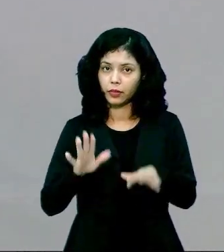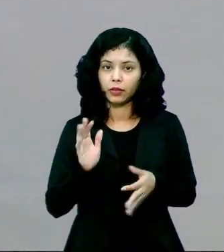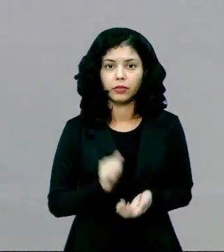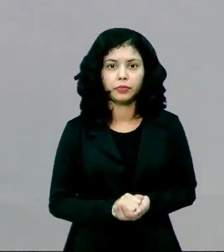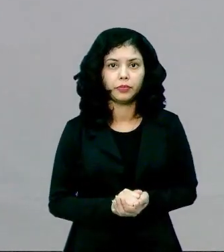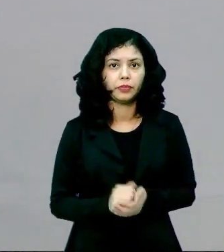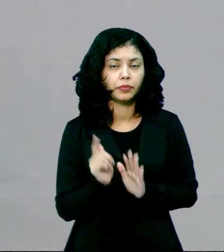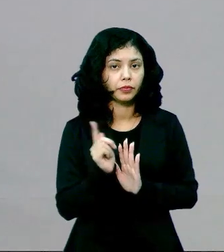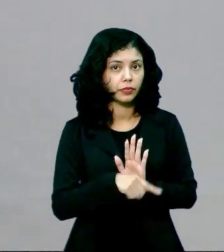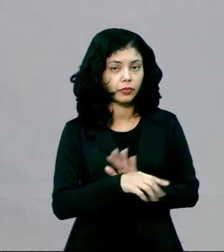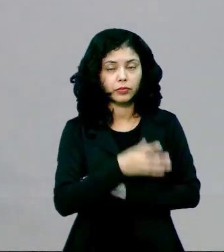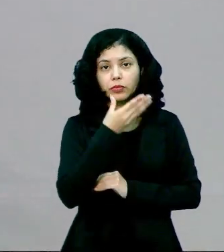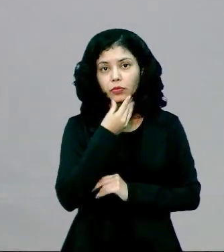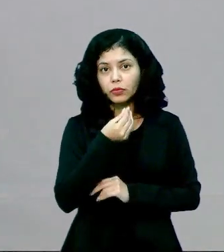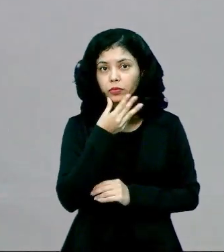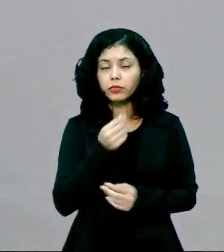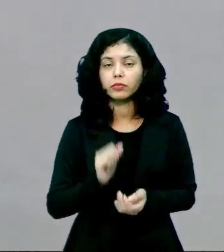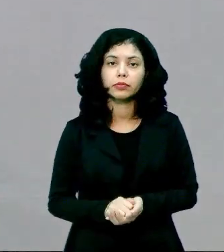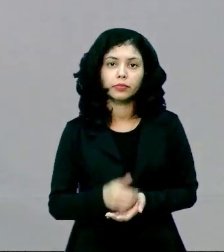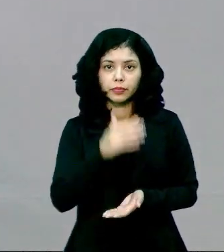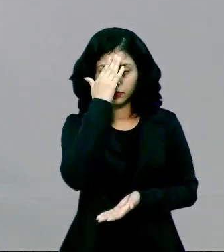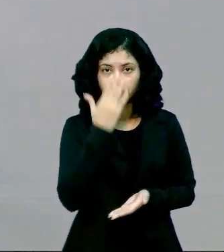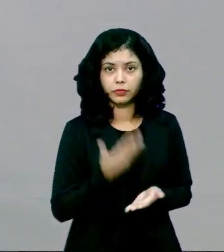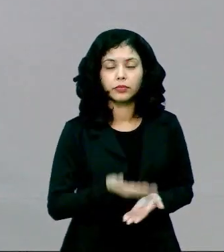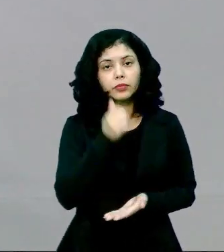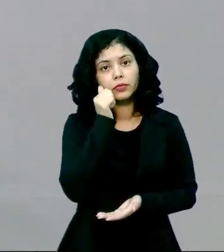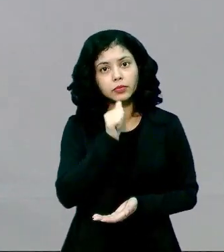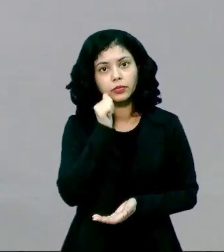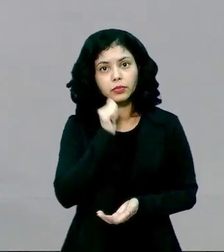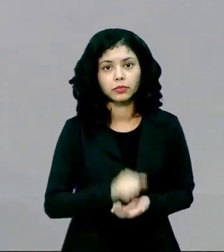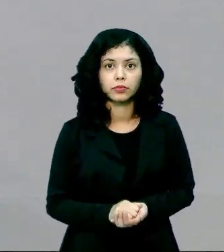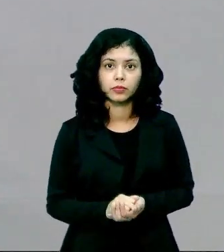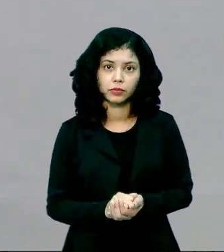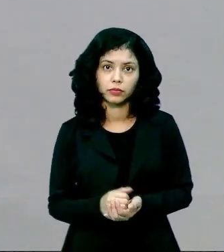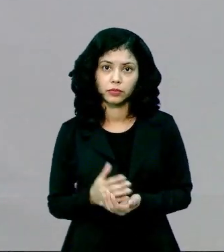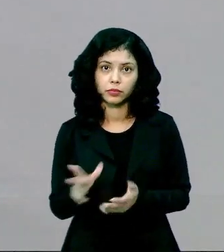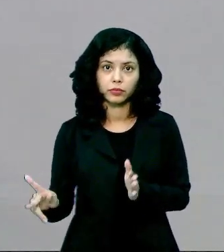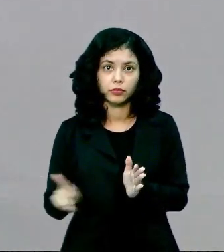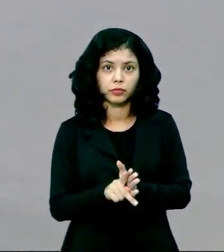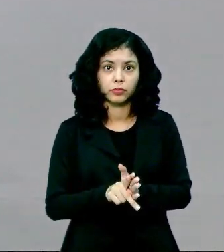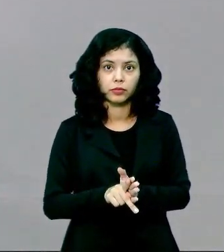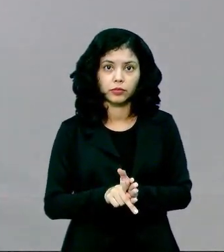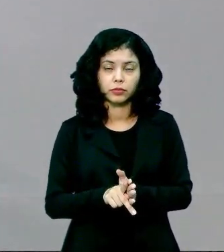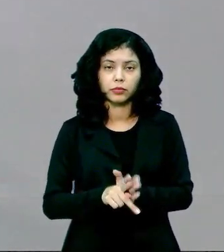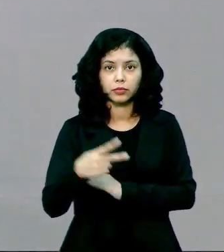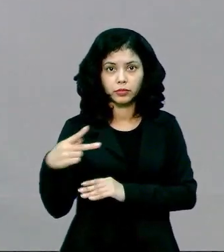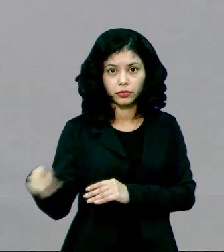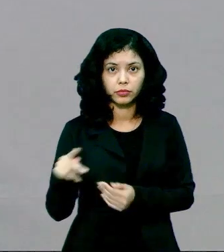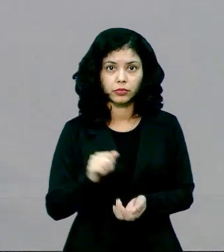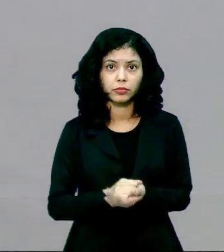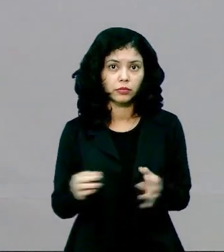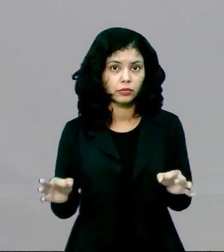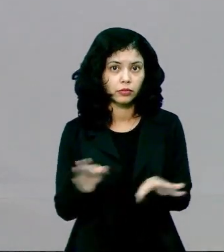vezes o gênero masculino, ele acredita que a mulher é posse dele e aí essa mulher acaba sendo